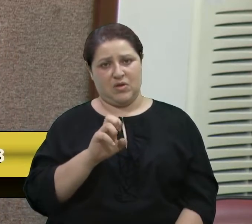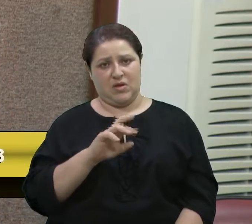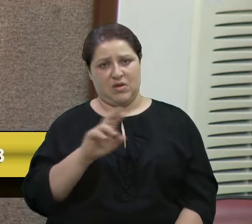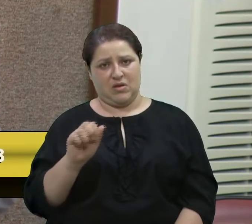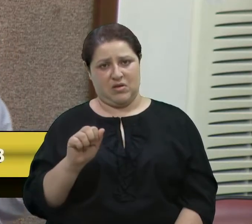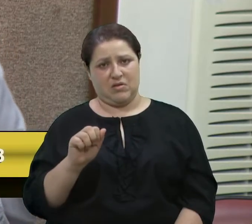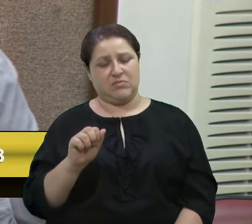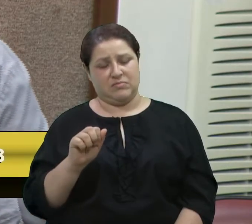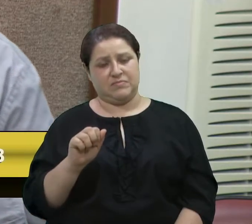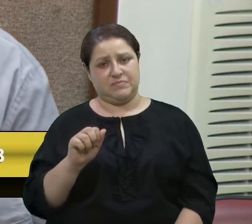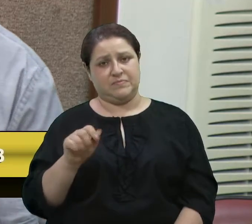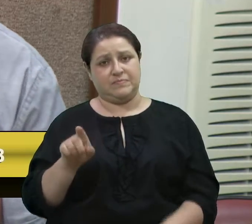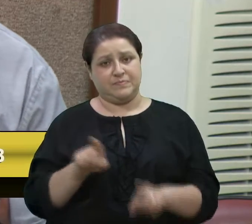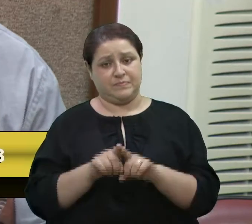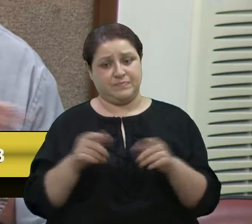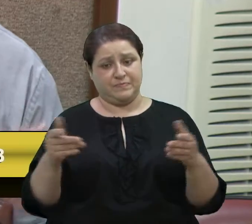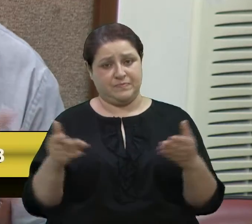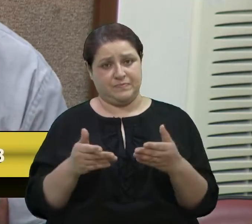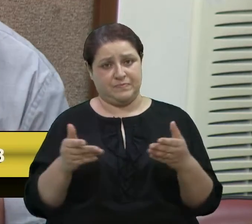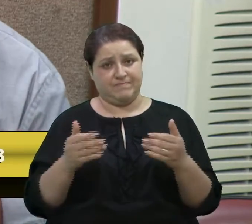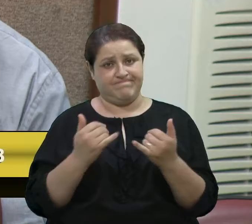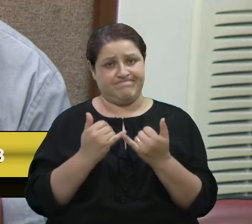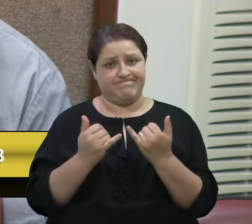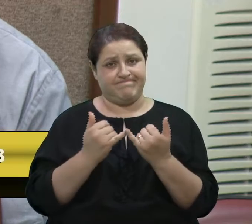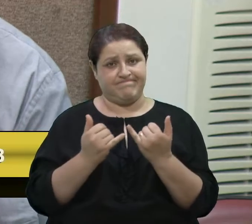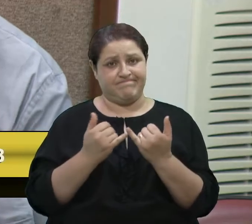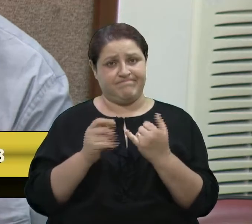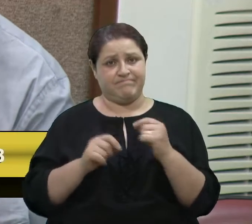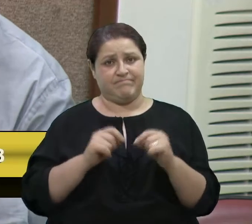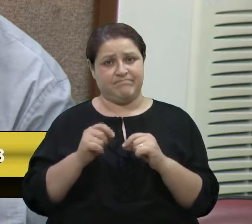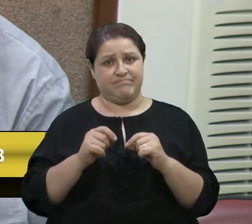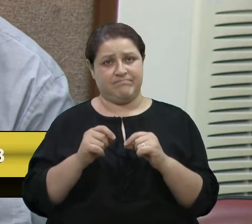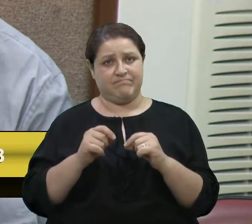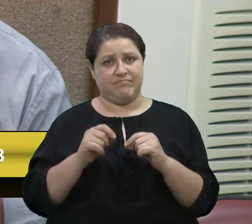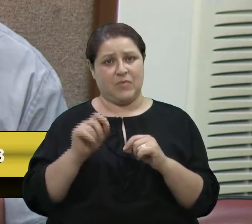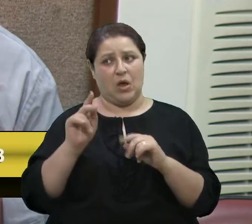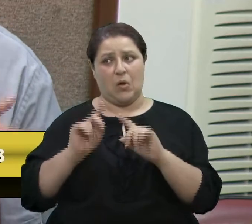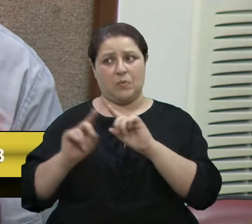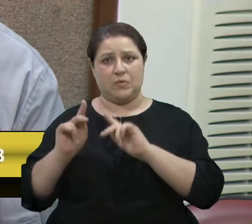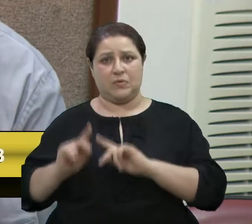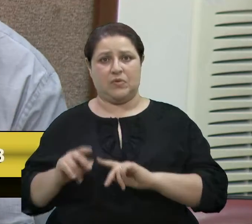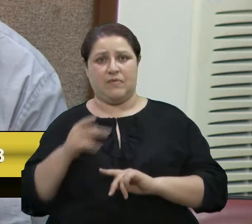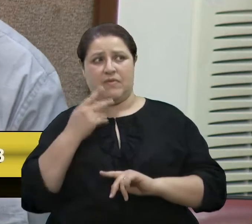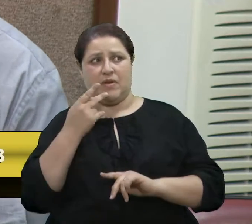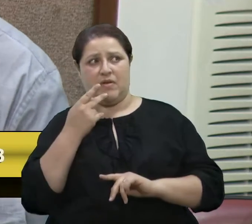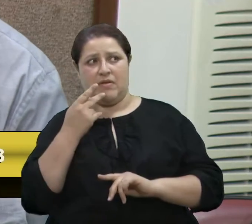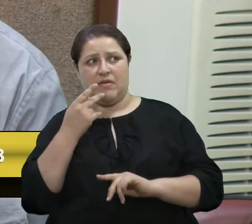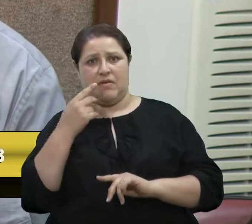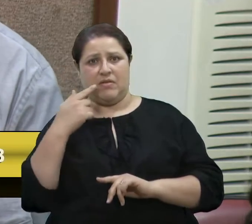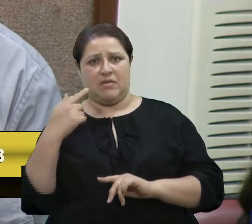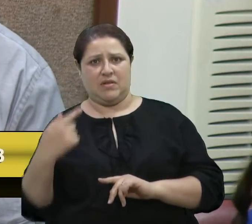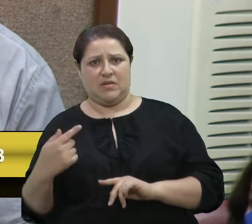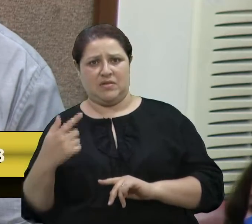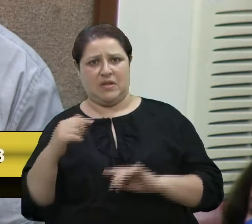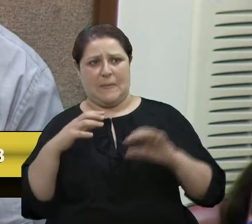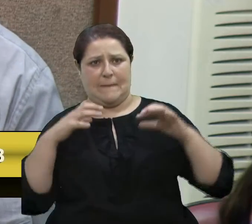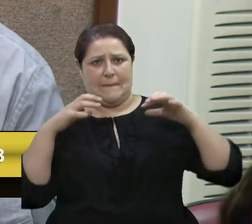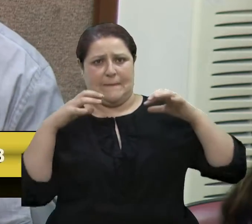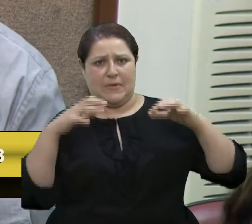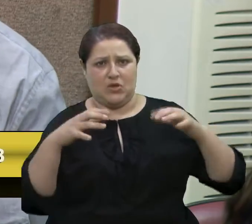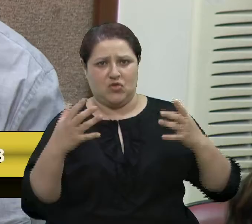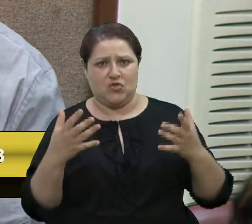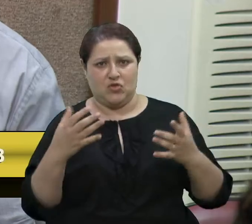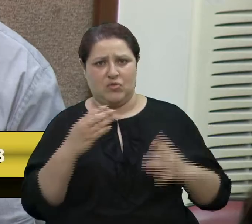agora, parece, na boca de algumas pessoas, que a vereadora Denise é um bicho papão. Ora,